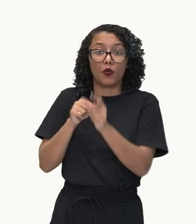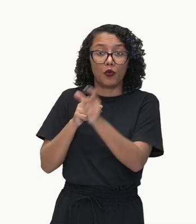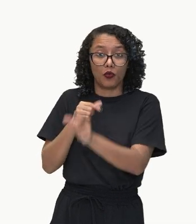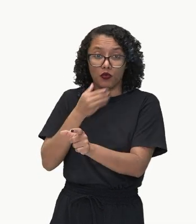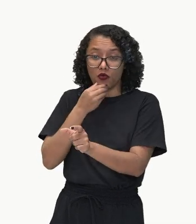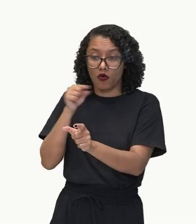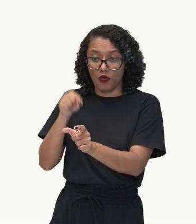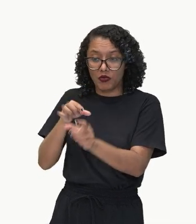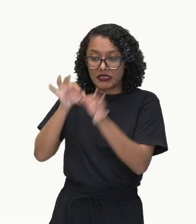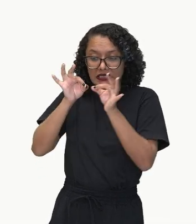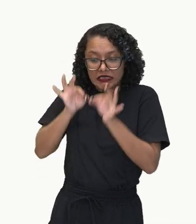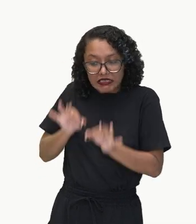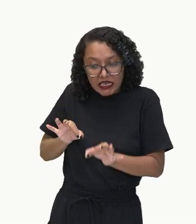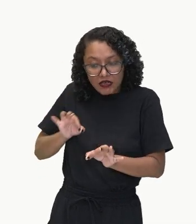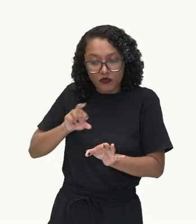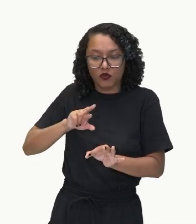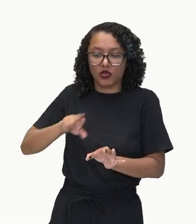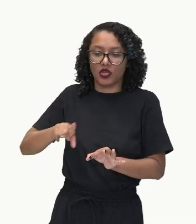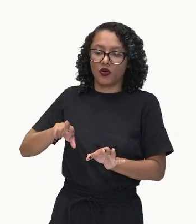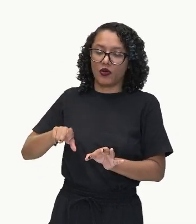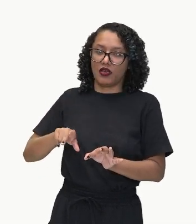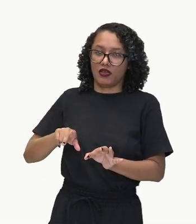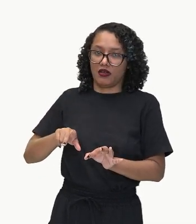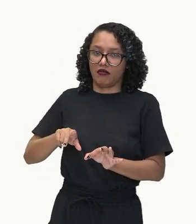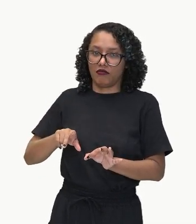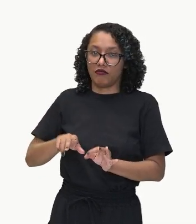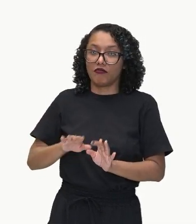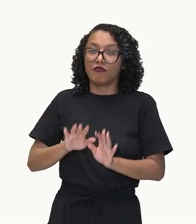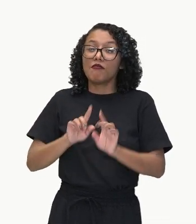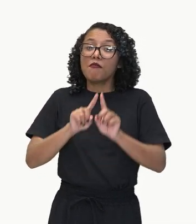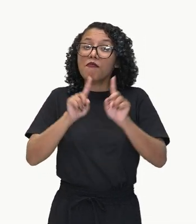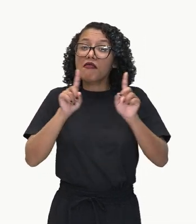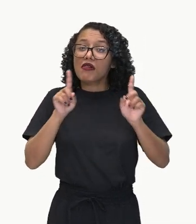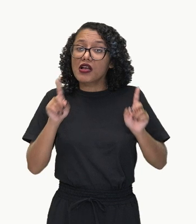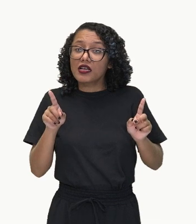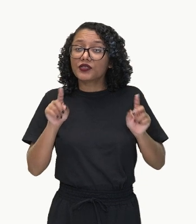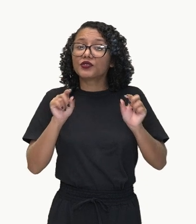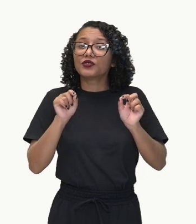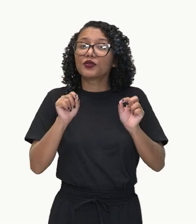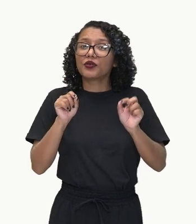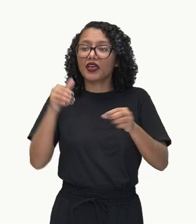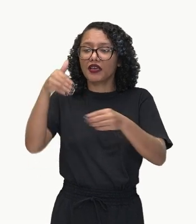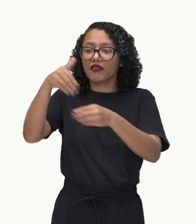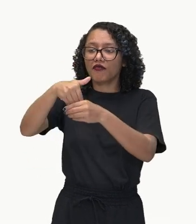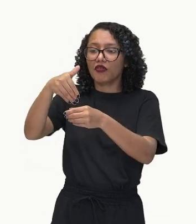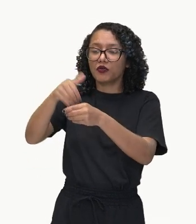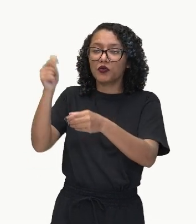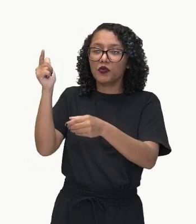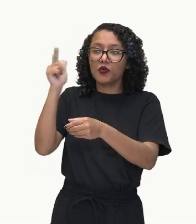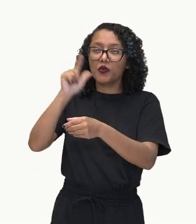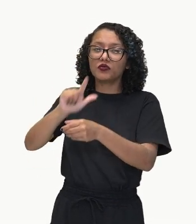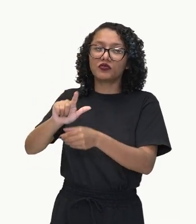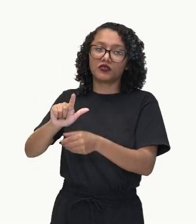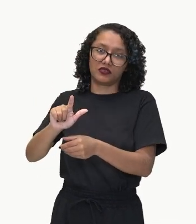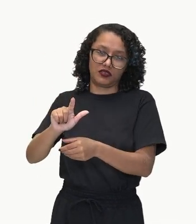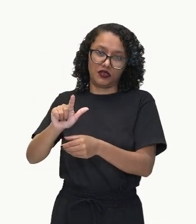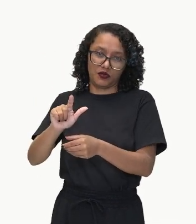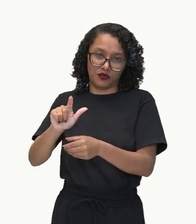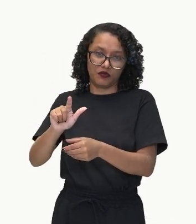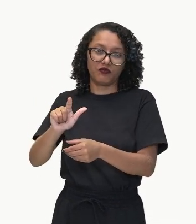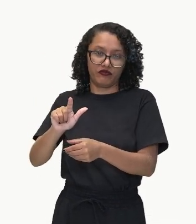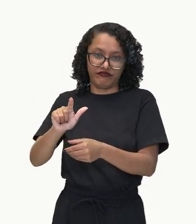ele foi eleito. Ideias opostas. Ideias